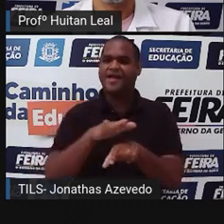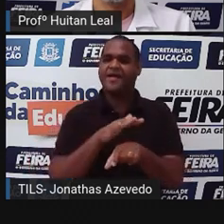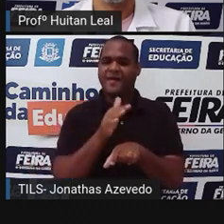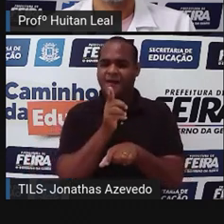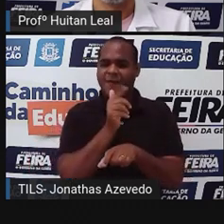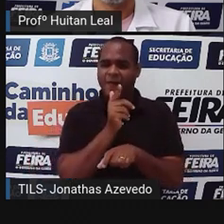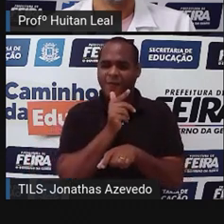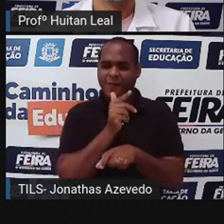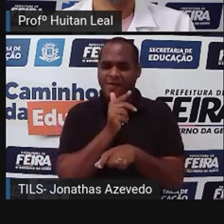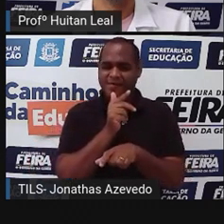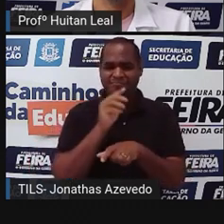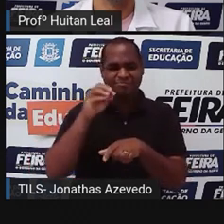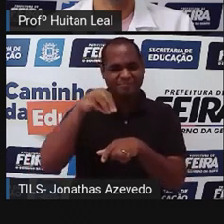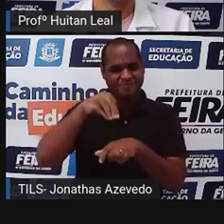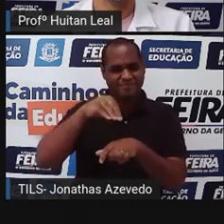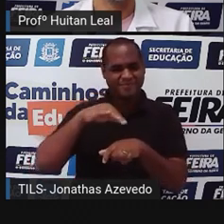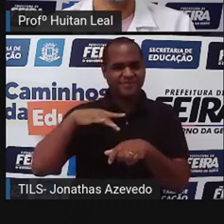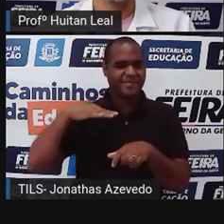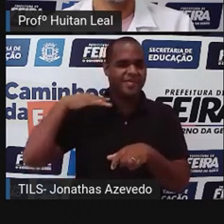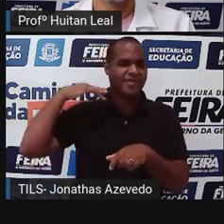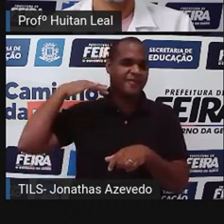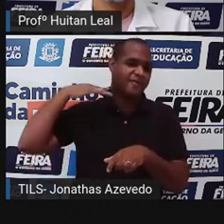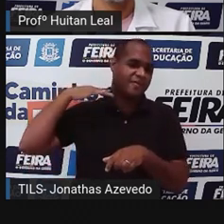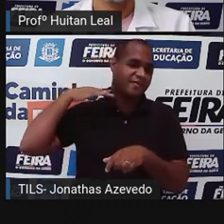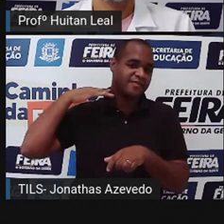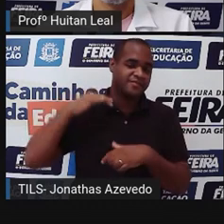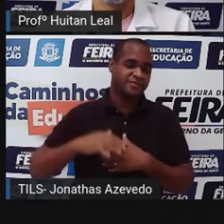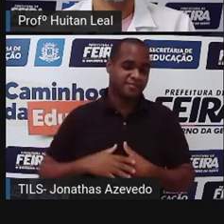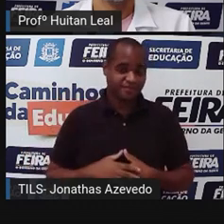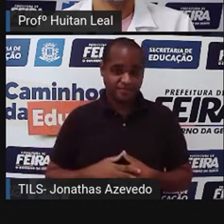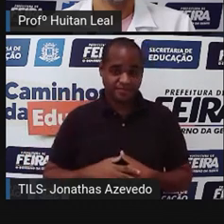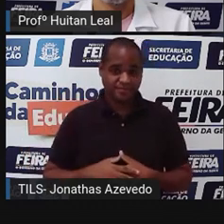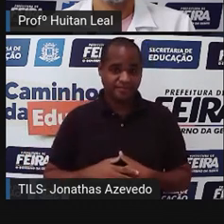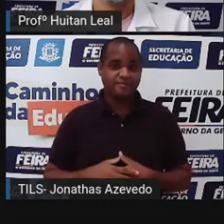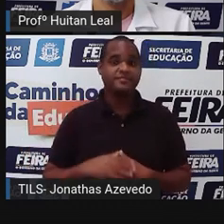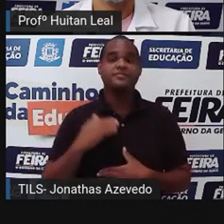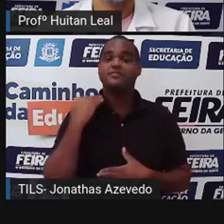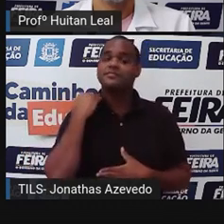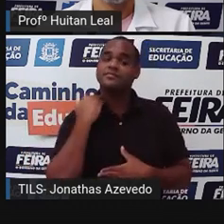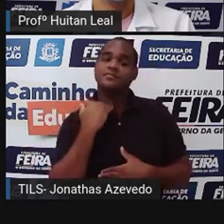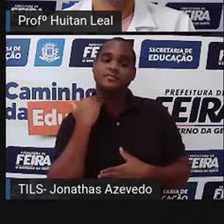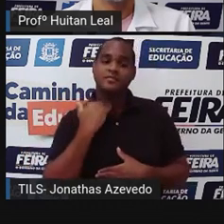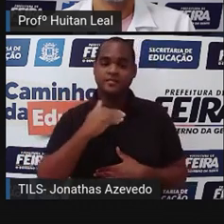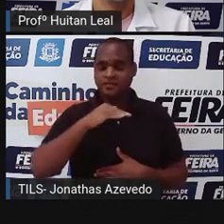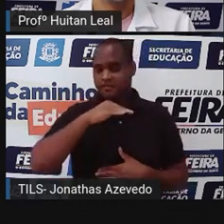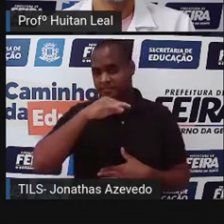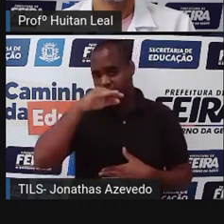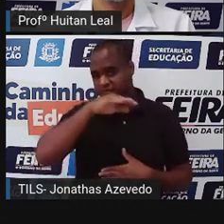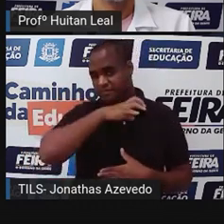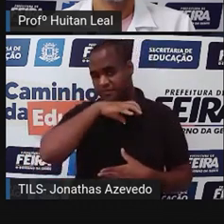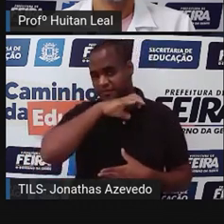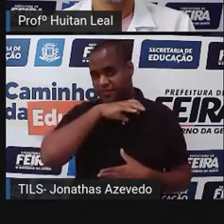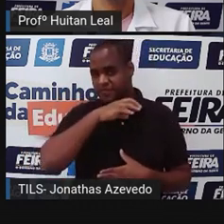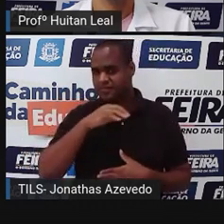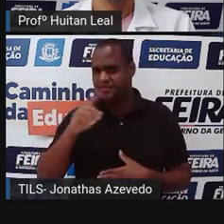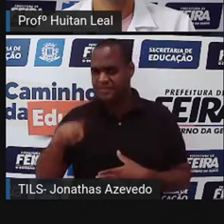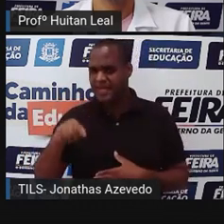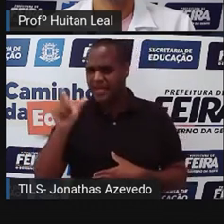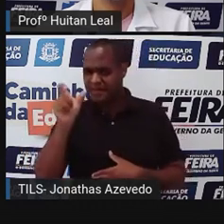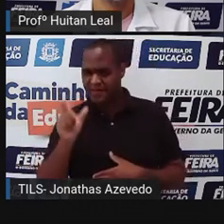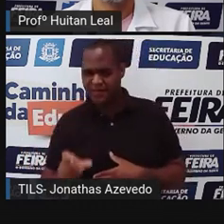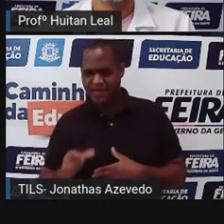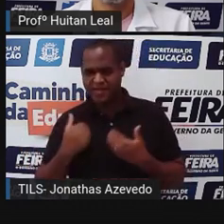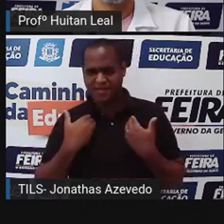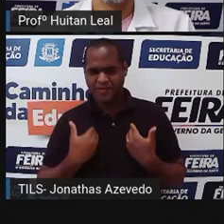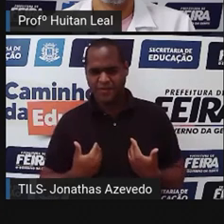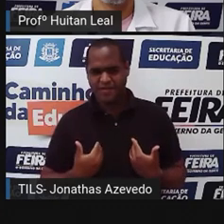com essa água aí, altura do pescoço, parte animal, parte humano, quais são os elementos